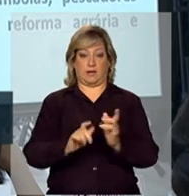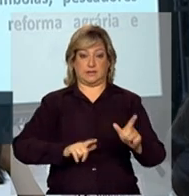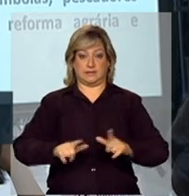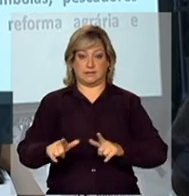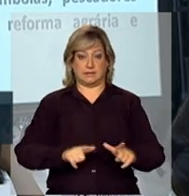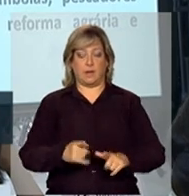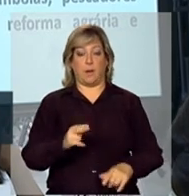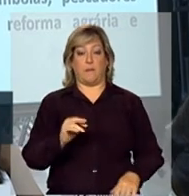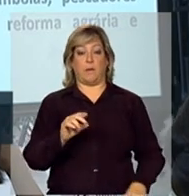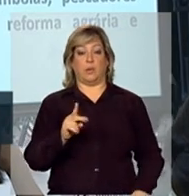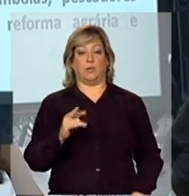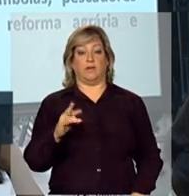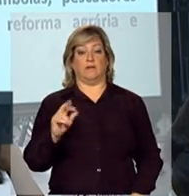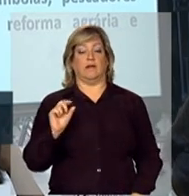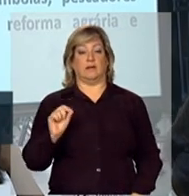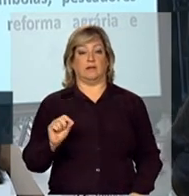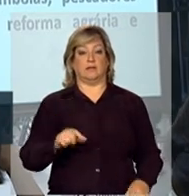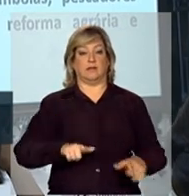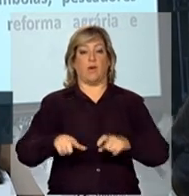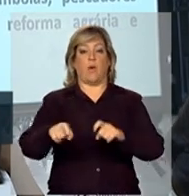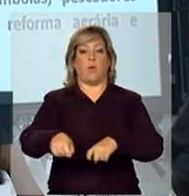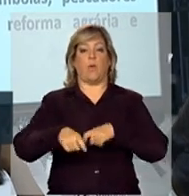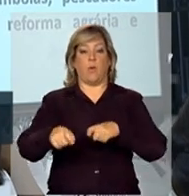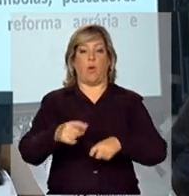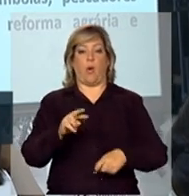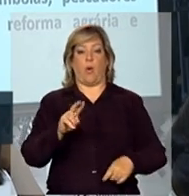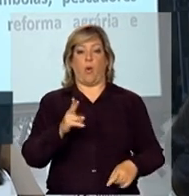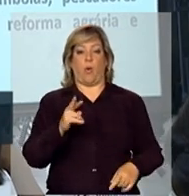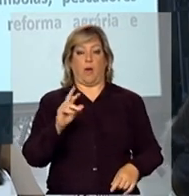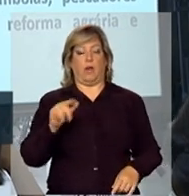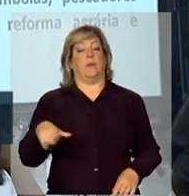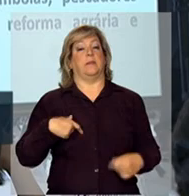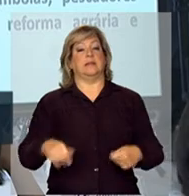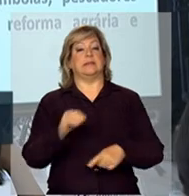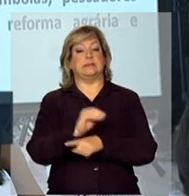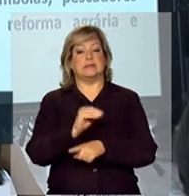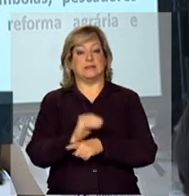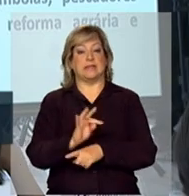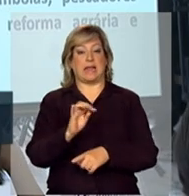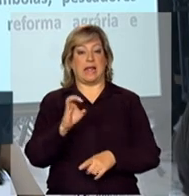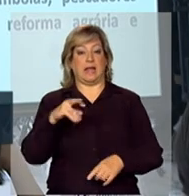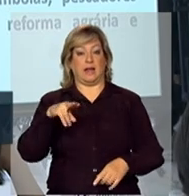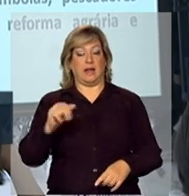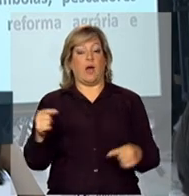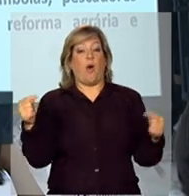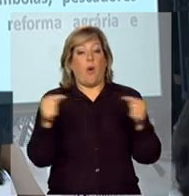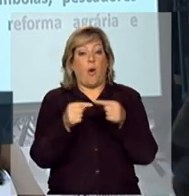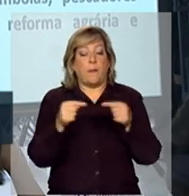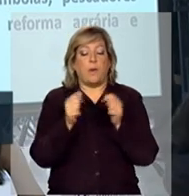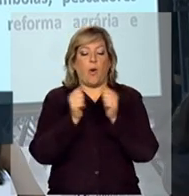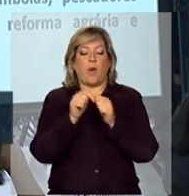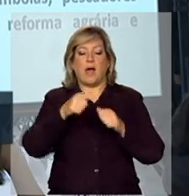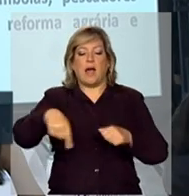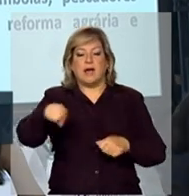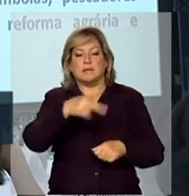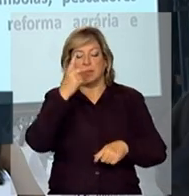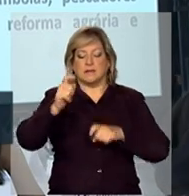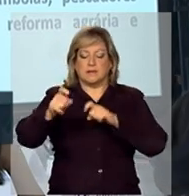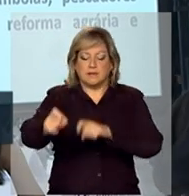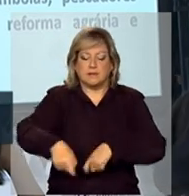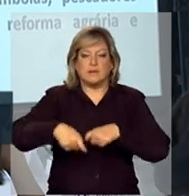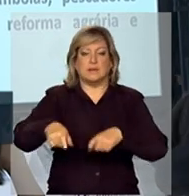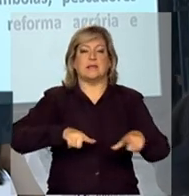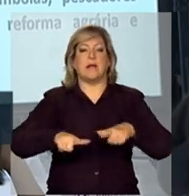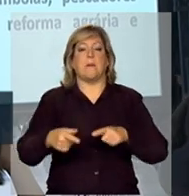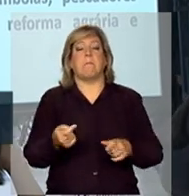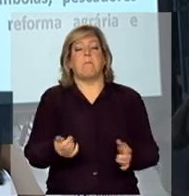desenho vocês conhecem, a ideia é que a assistência técnica, ela seja uma assistência técnica voltada para esse pequeno produtor pobre, portanto, nós estamos